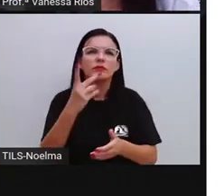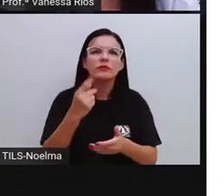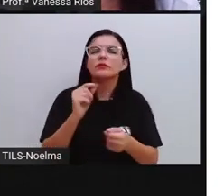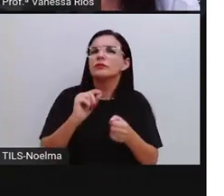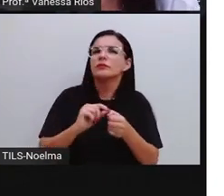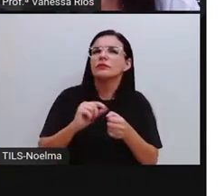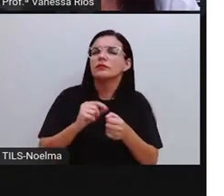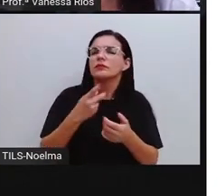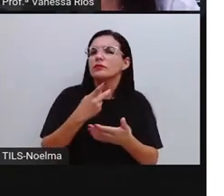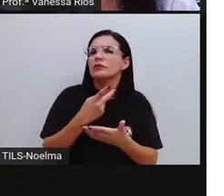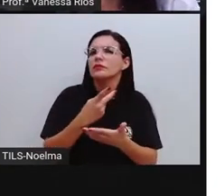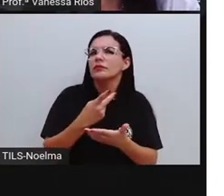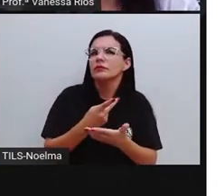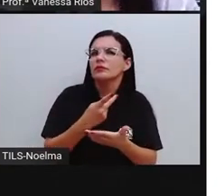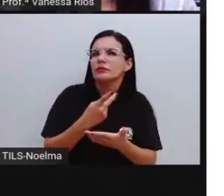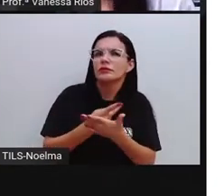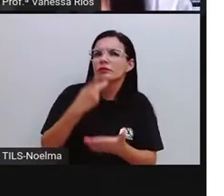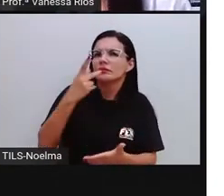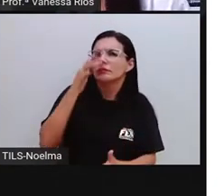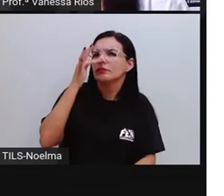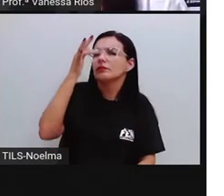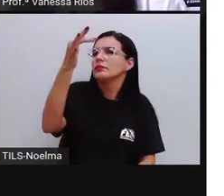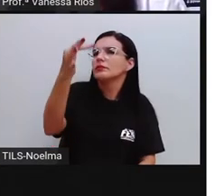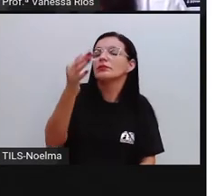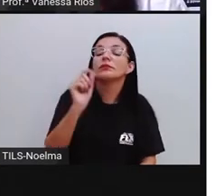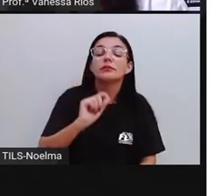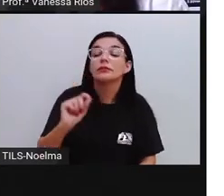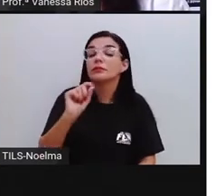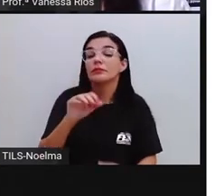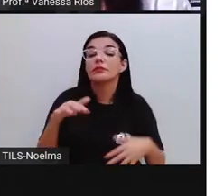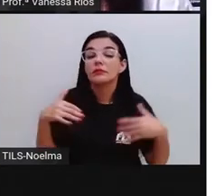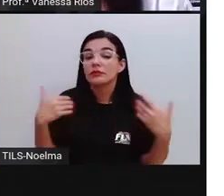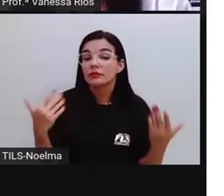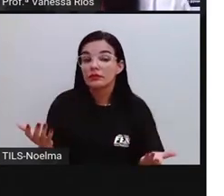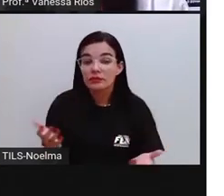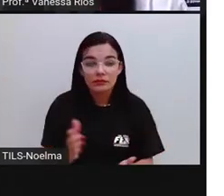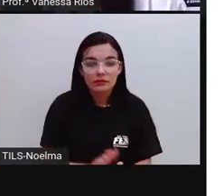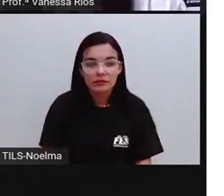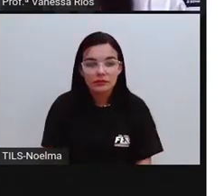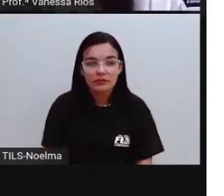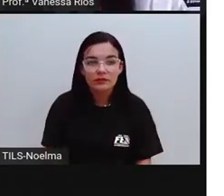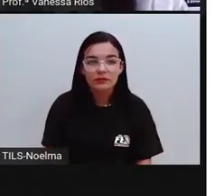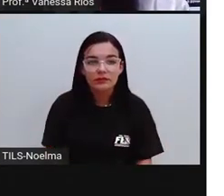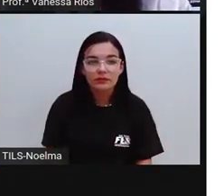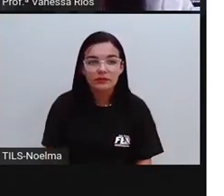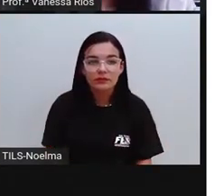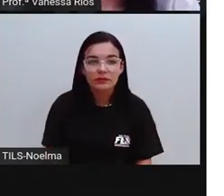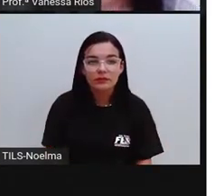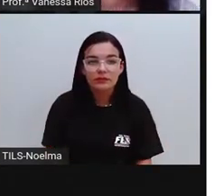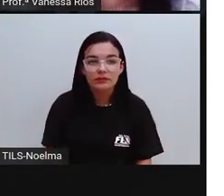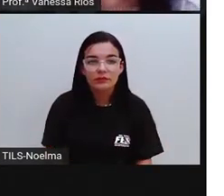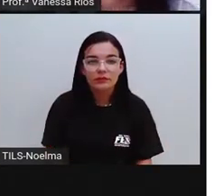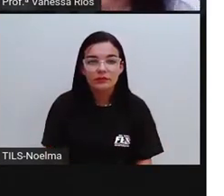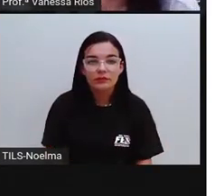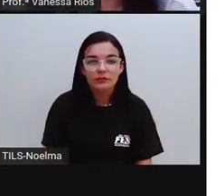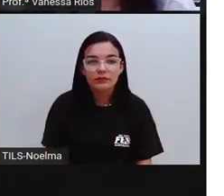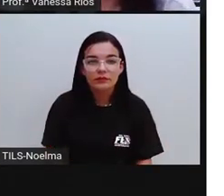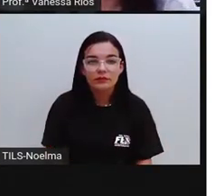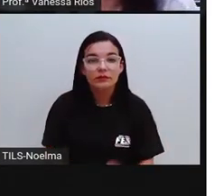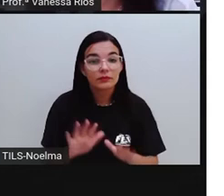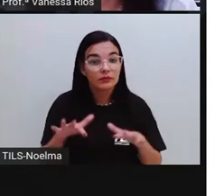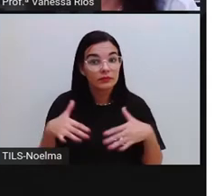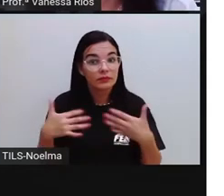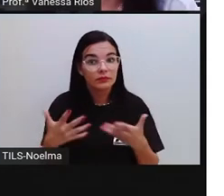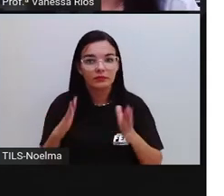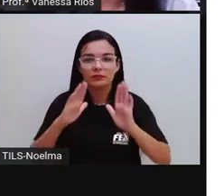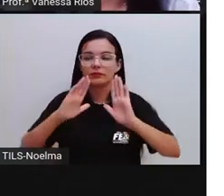ações, né? Expressam ações que ainda vão ser feitas, ou que ainda vai acontecer. A gente observa aí que